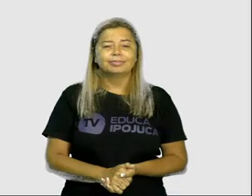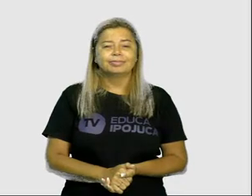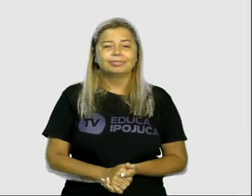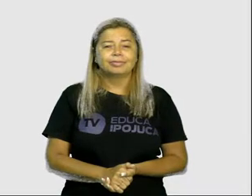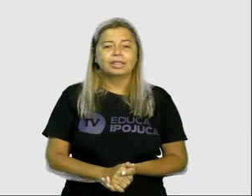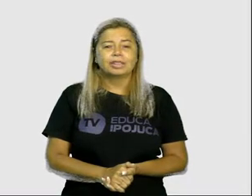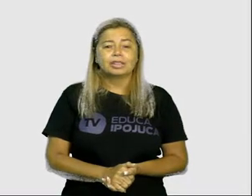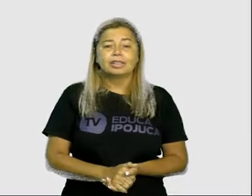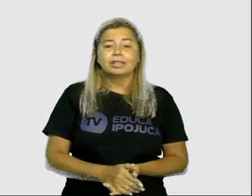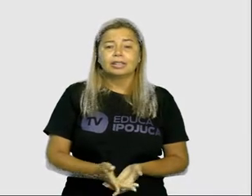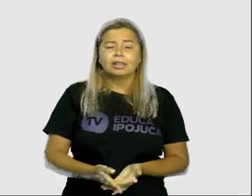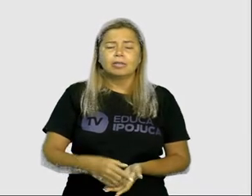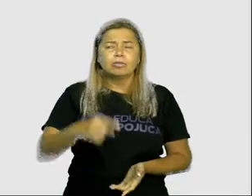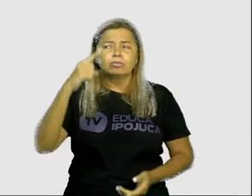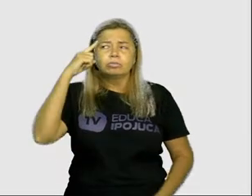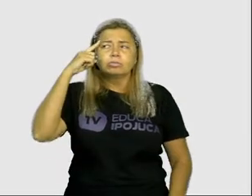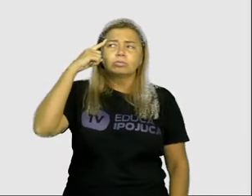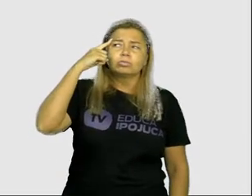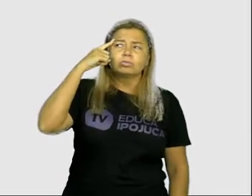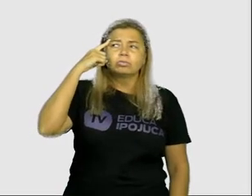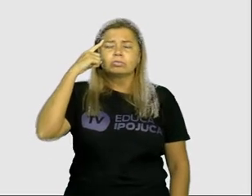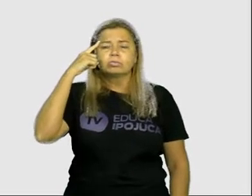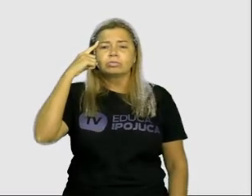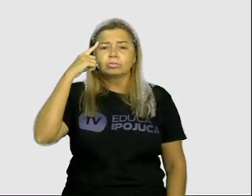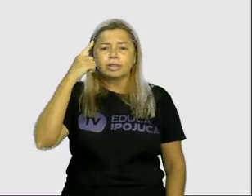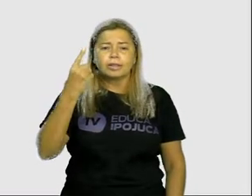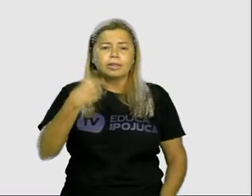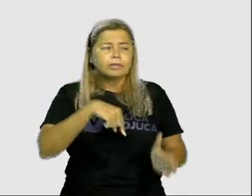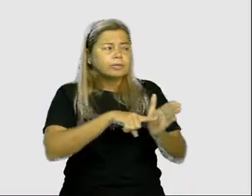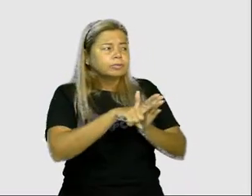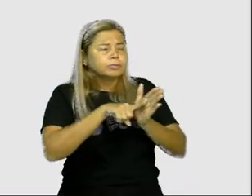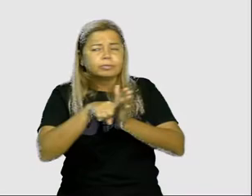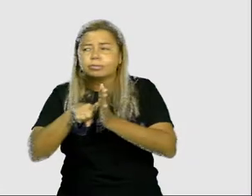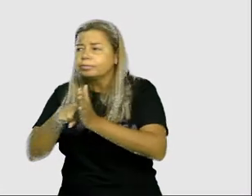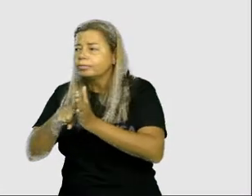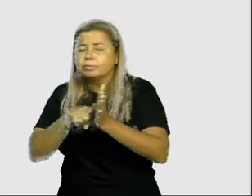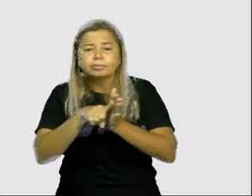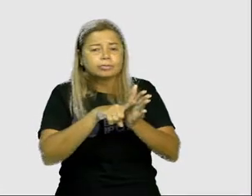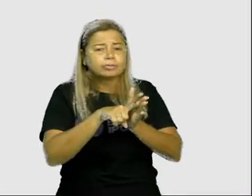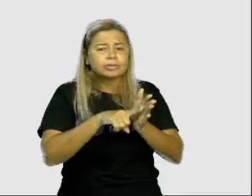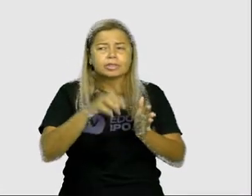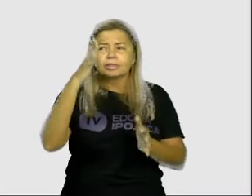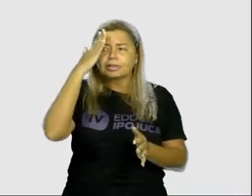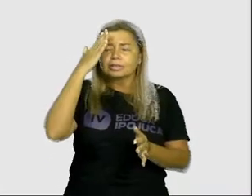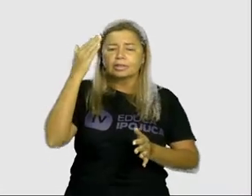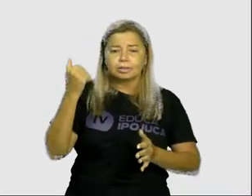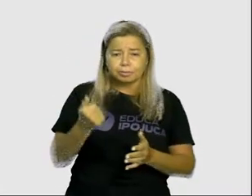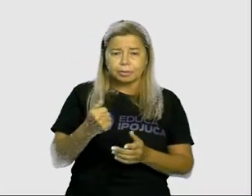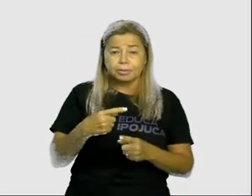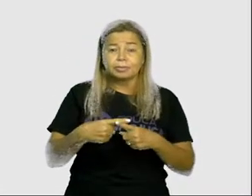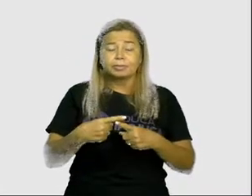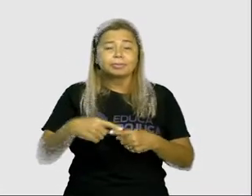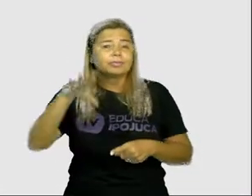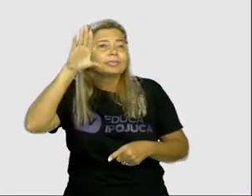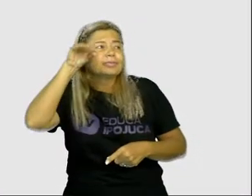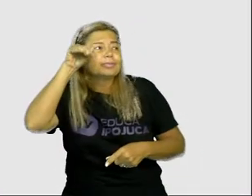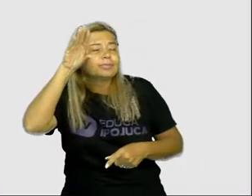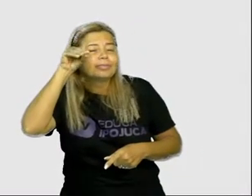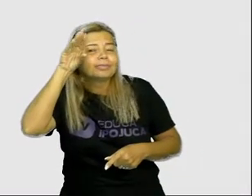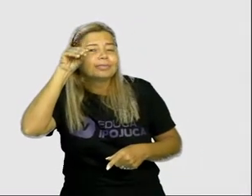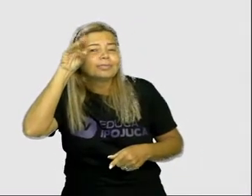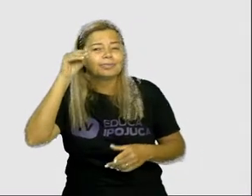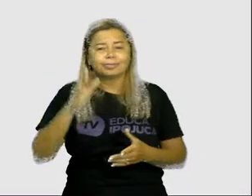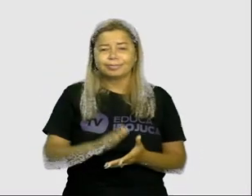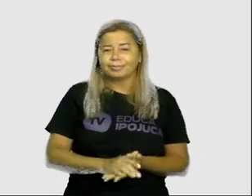Sempre que eu tenho dúvidas, vou procurar saber. Que curiosidade sempre